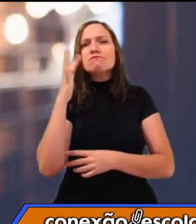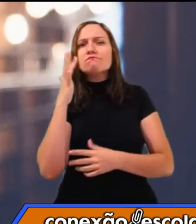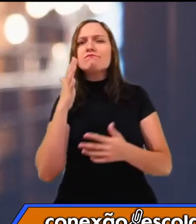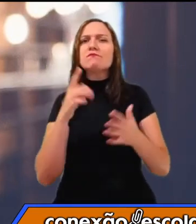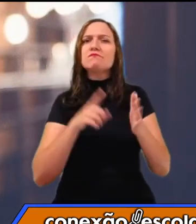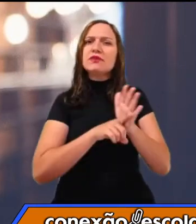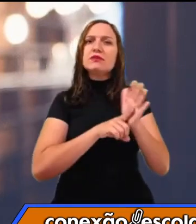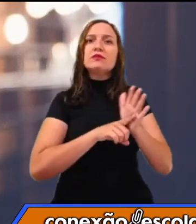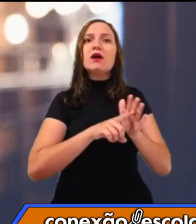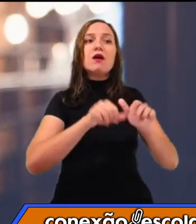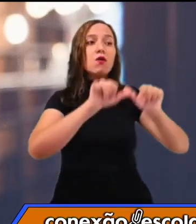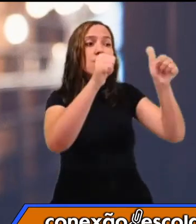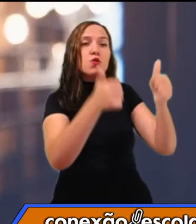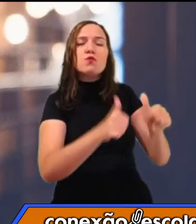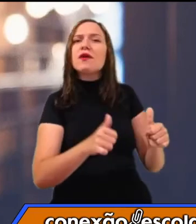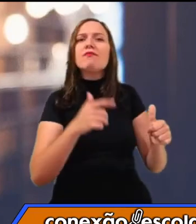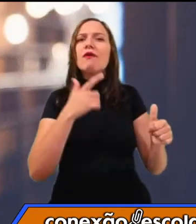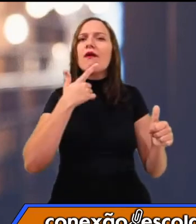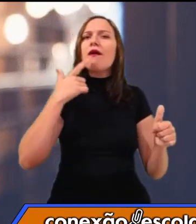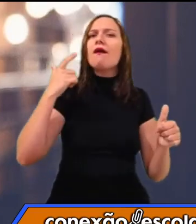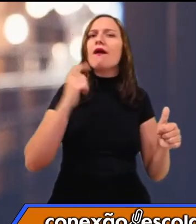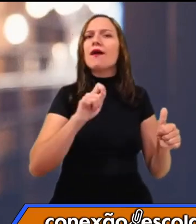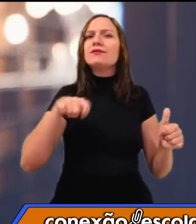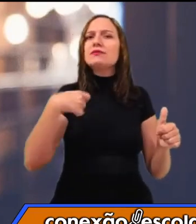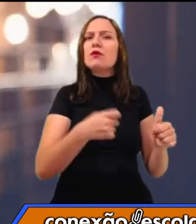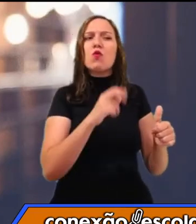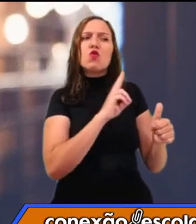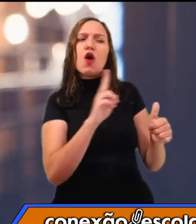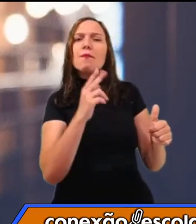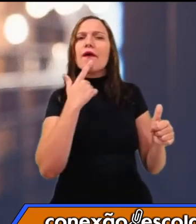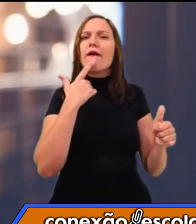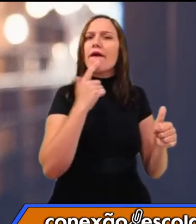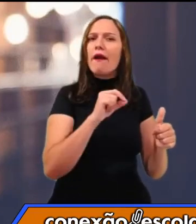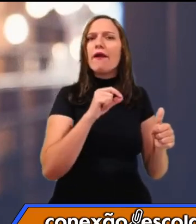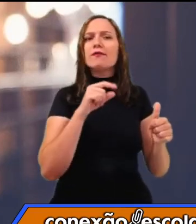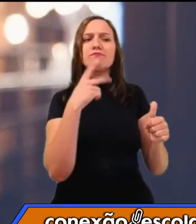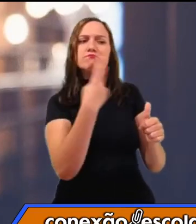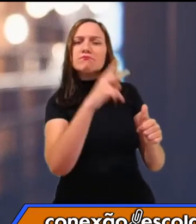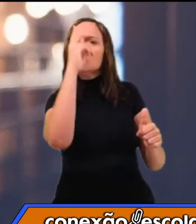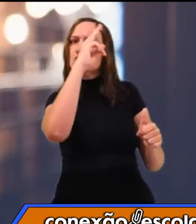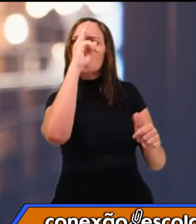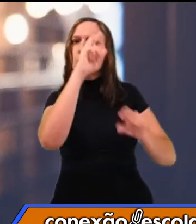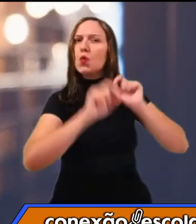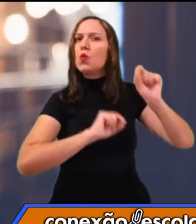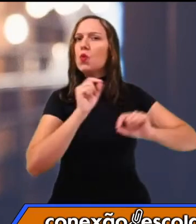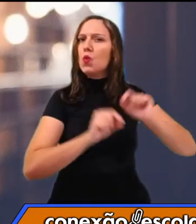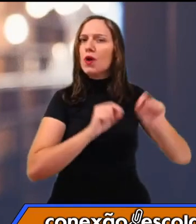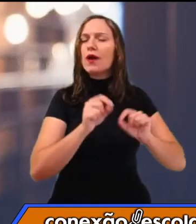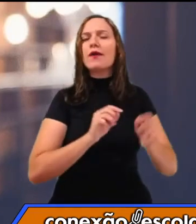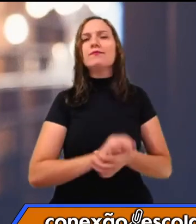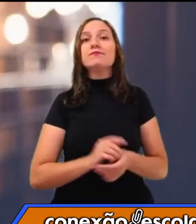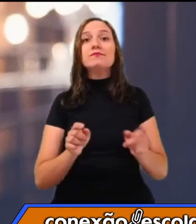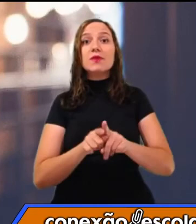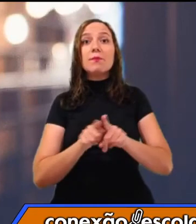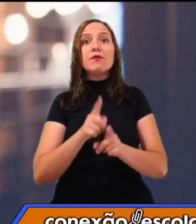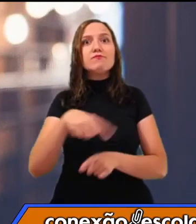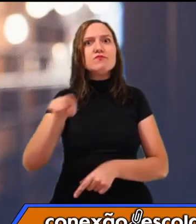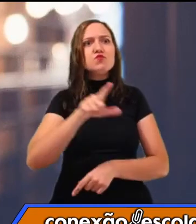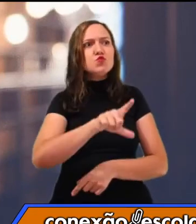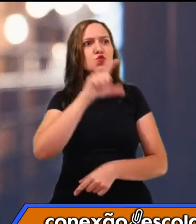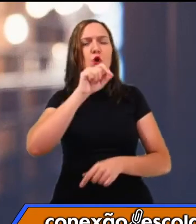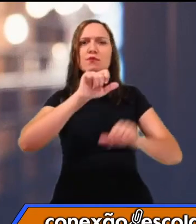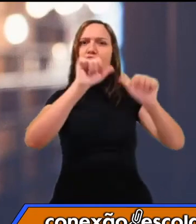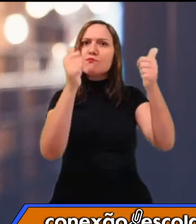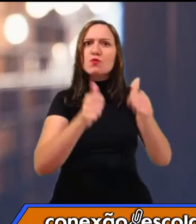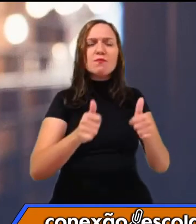né? Mas o que eu quero que você faça mesmo é escolha dentre esses monumentos que você conhece um que você acha mais interessante